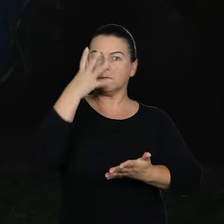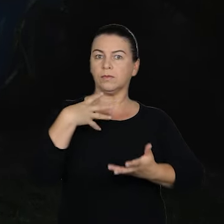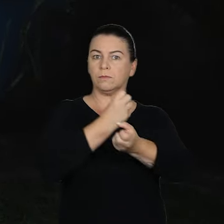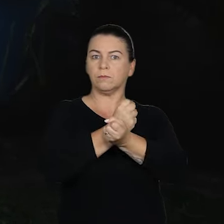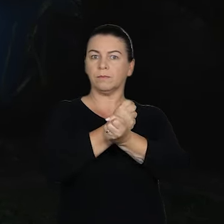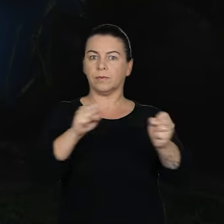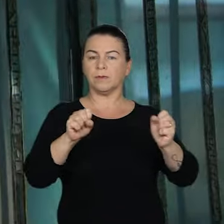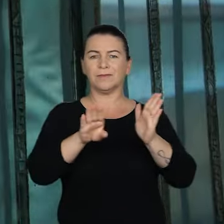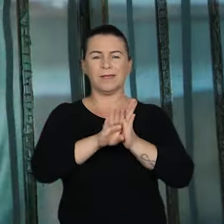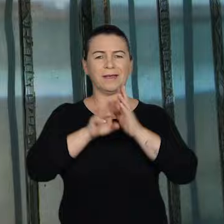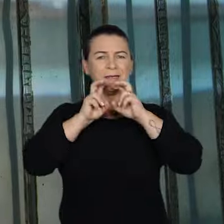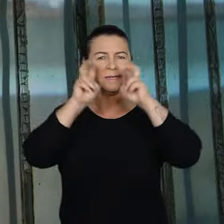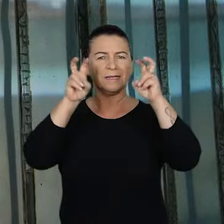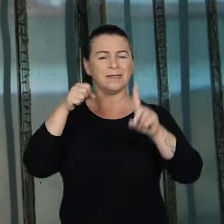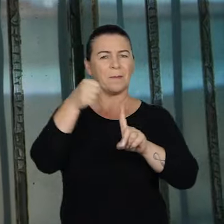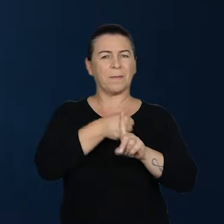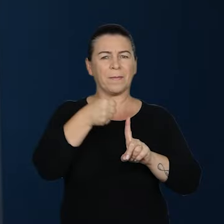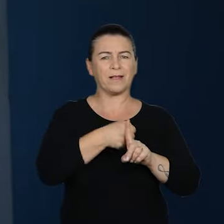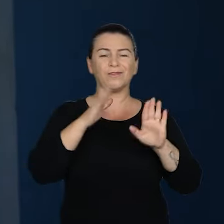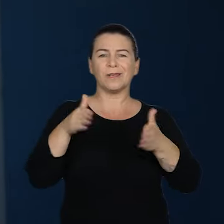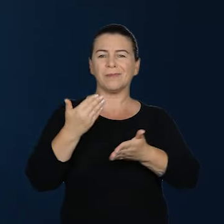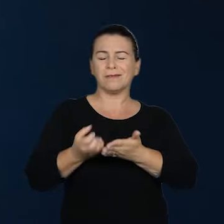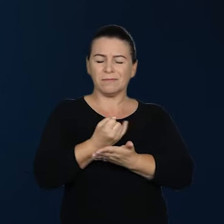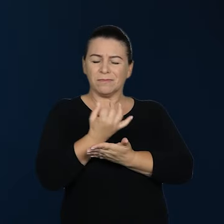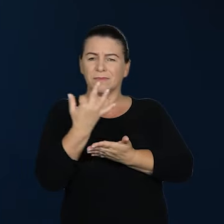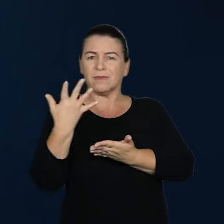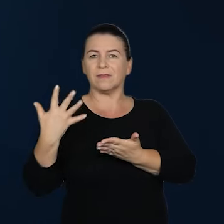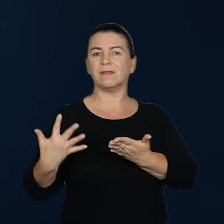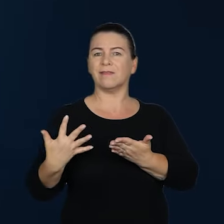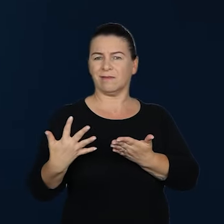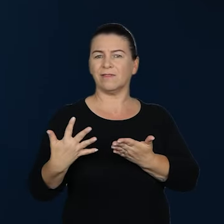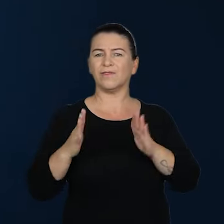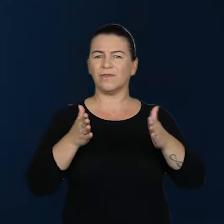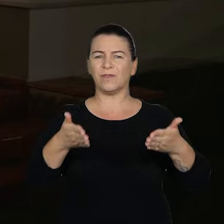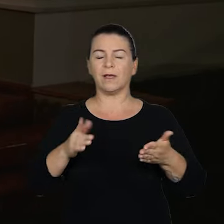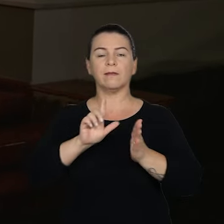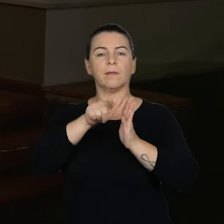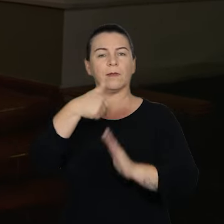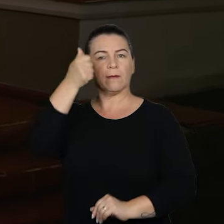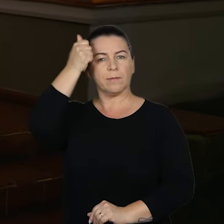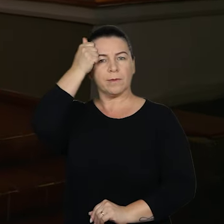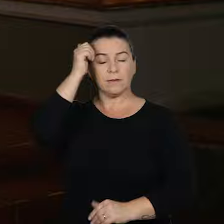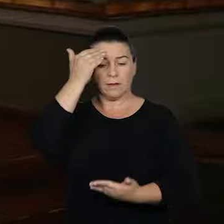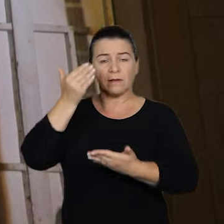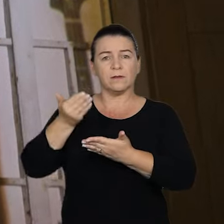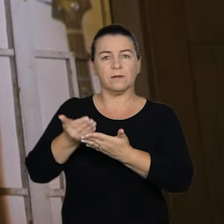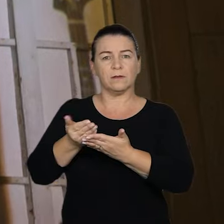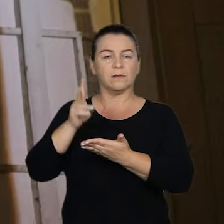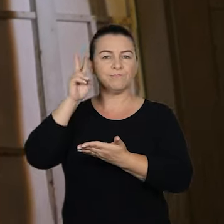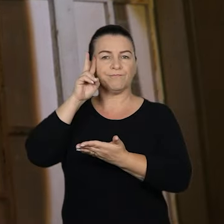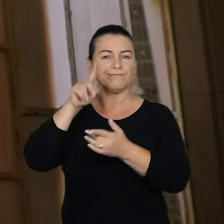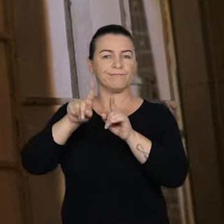raiva explode. Ele xinga, grita, bate. Você já perdeu a conta de quantas vezes. Depois se arrepende. Você